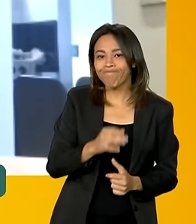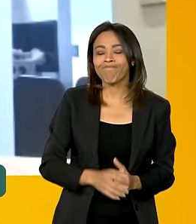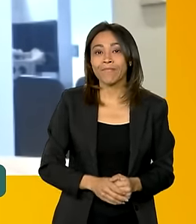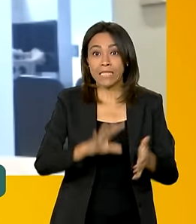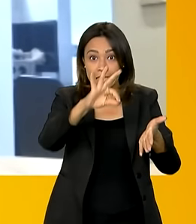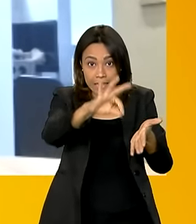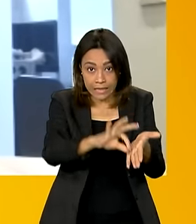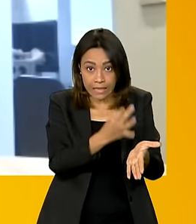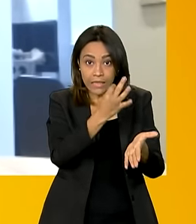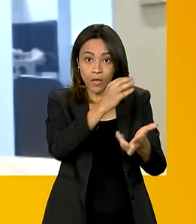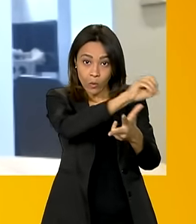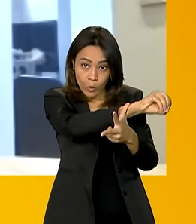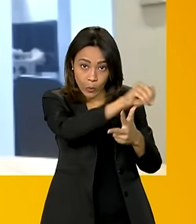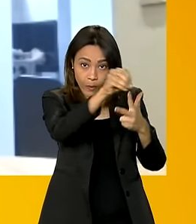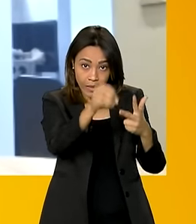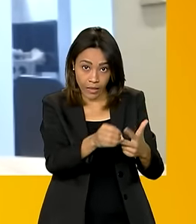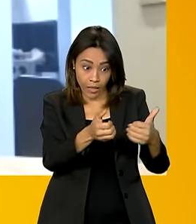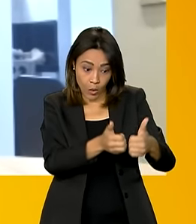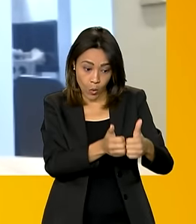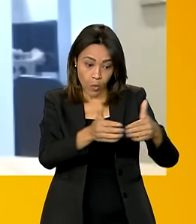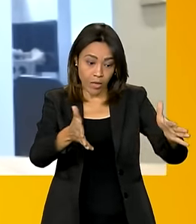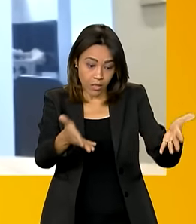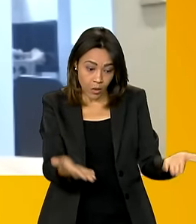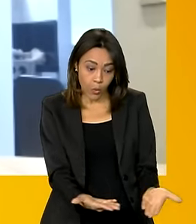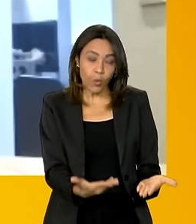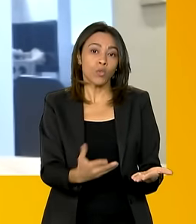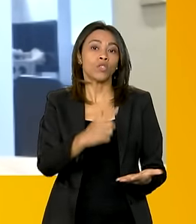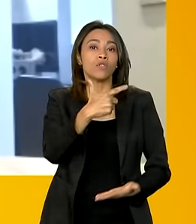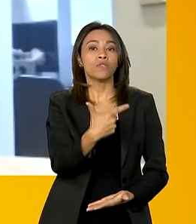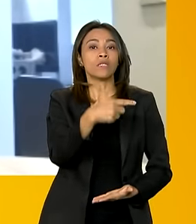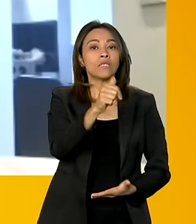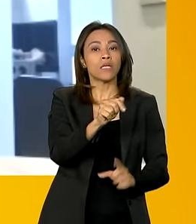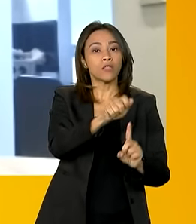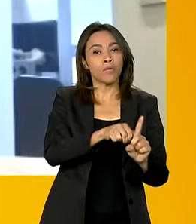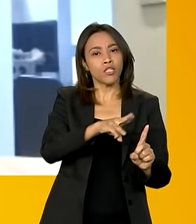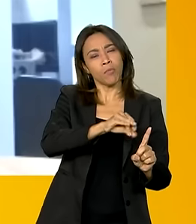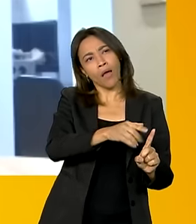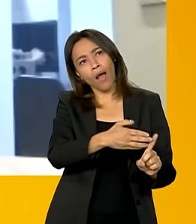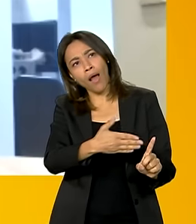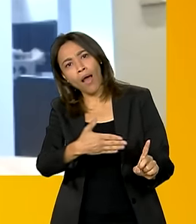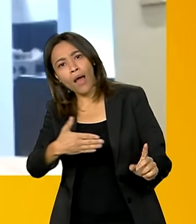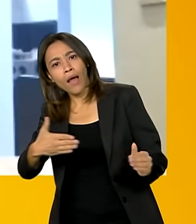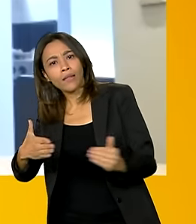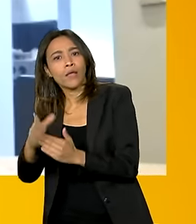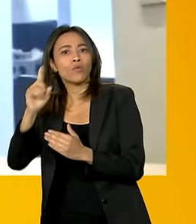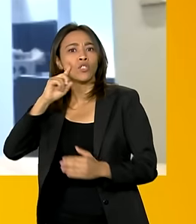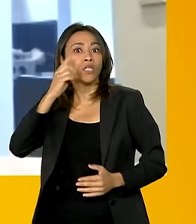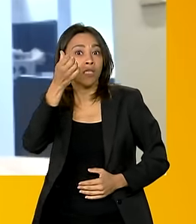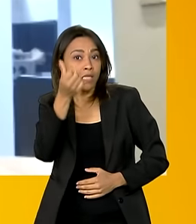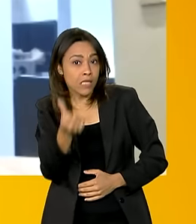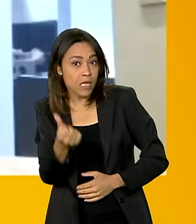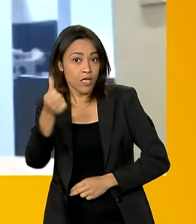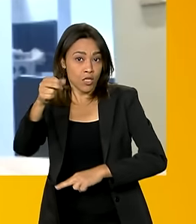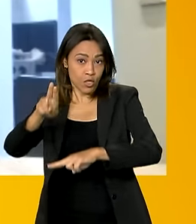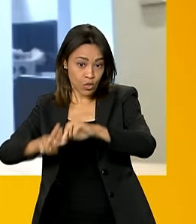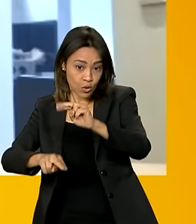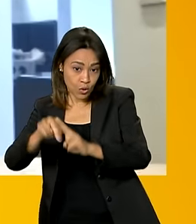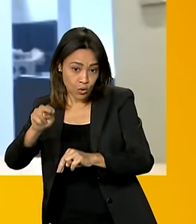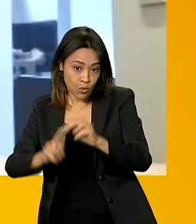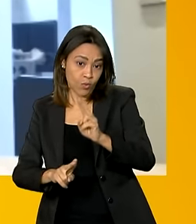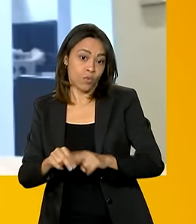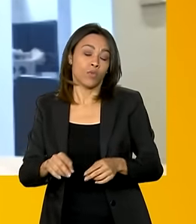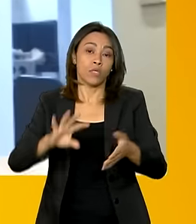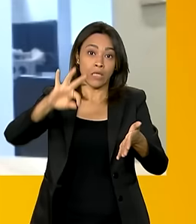inscrição do Enem começa hoje, dia 27 de maio, vai até o dia 6 de junho. E o sistema de